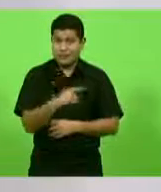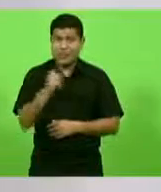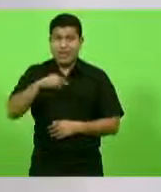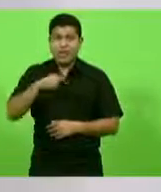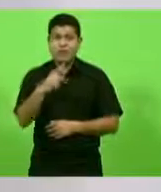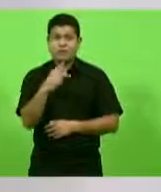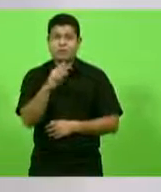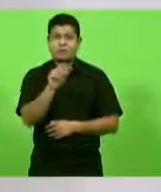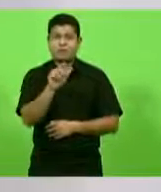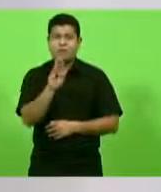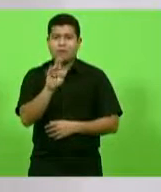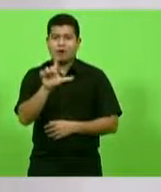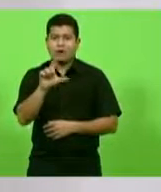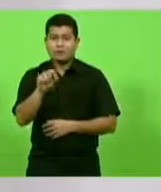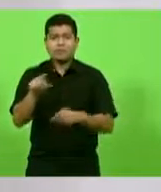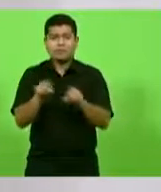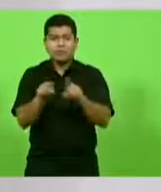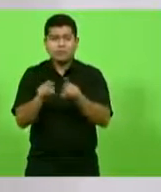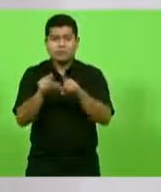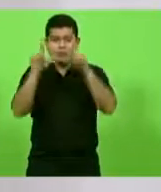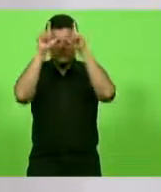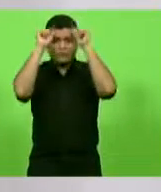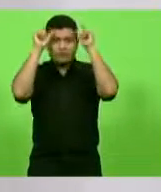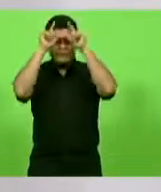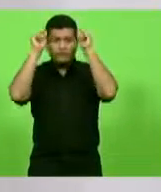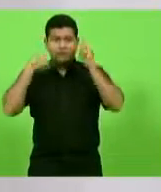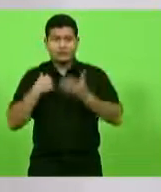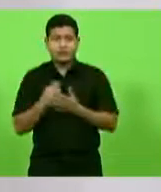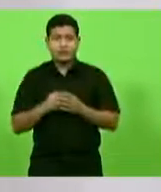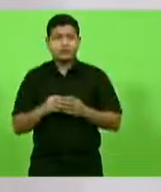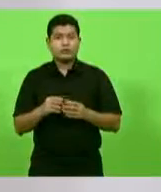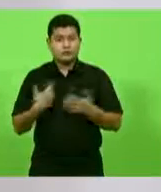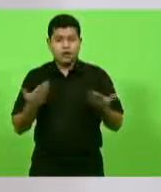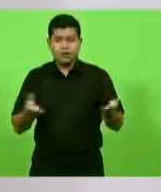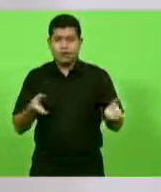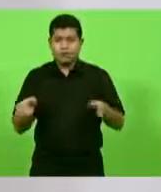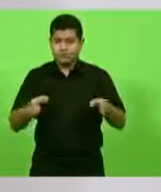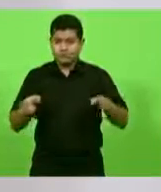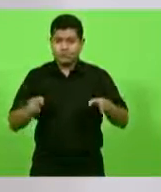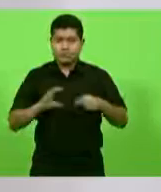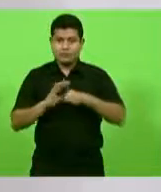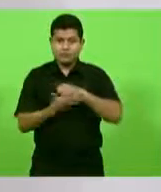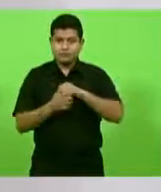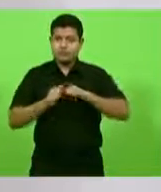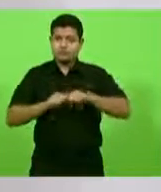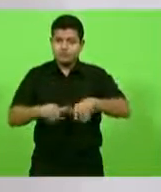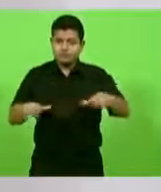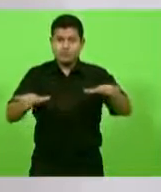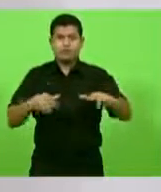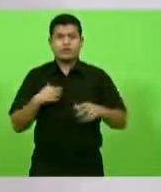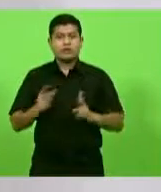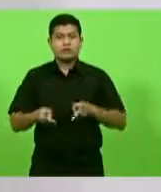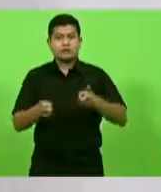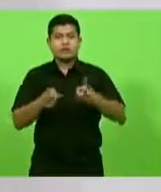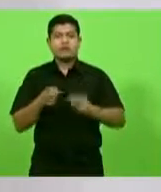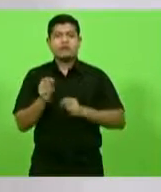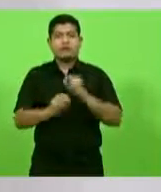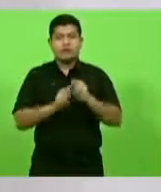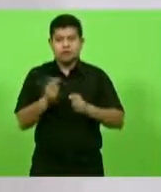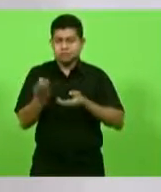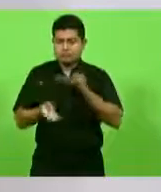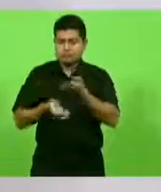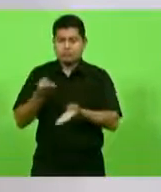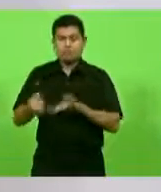durante todo esse período da pandemia, deputado Lima, continuou atendendo como médico, fazendo os